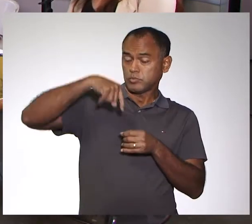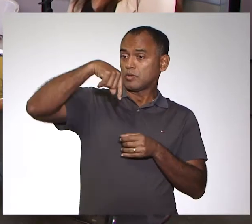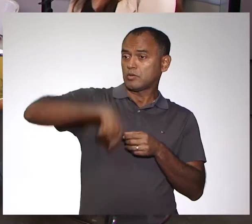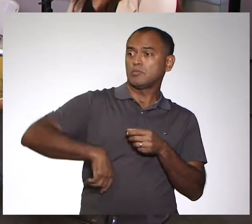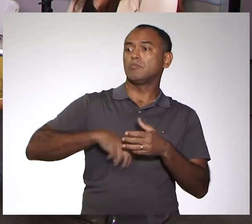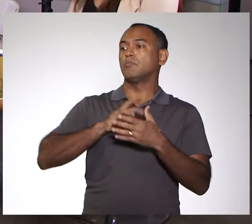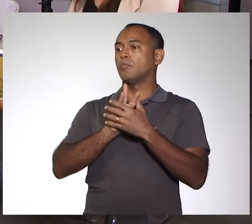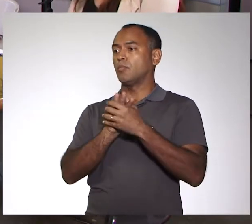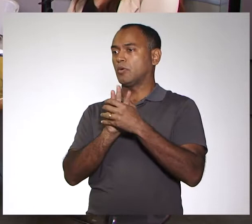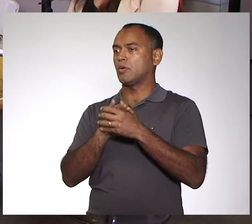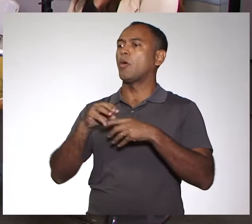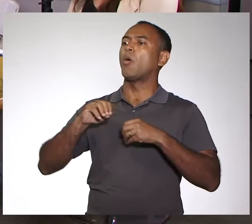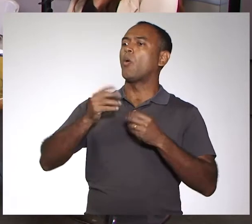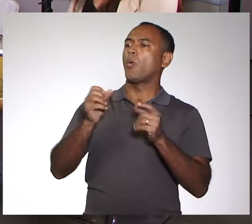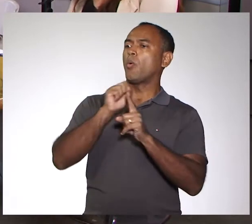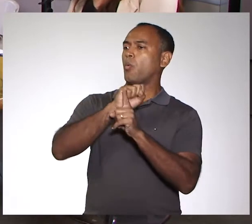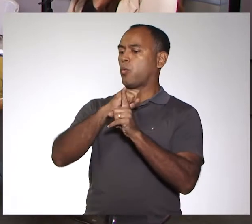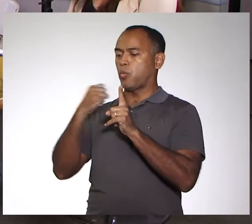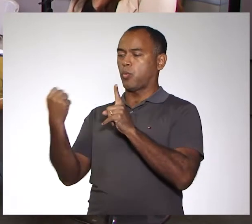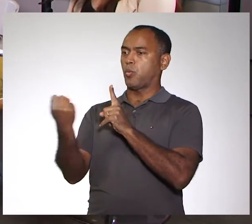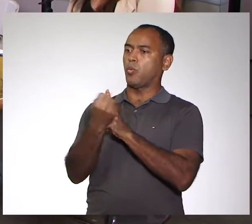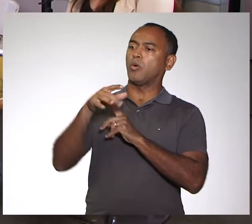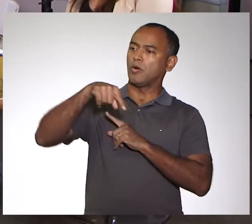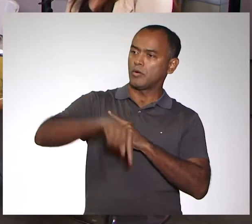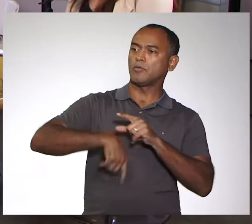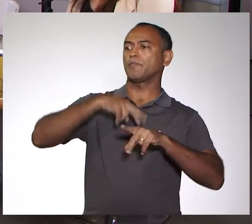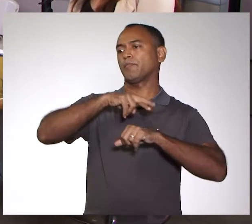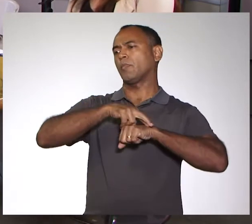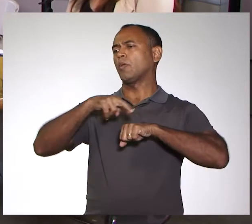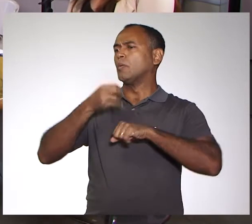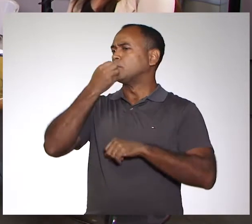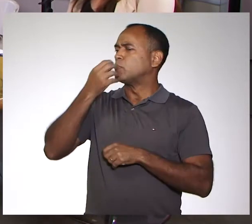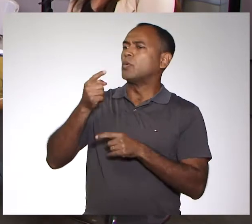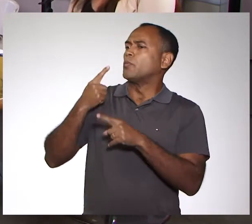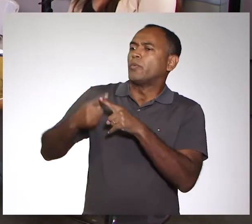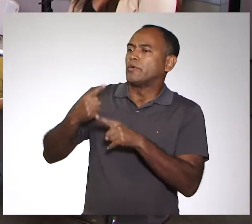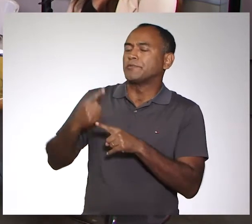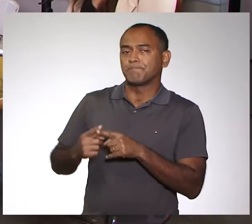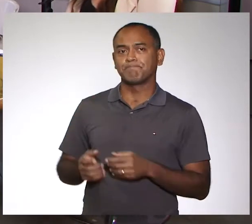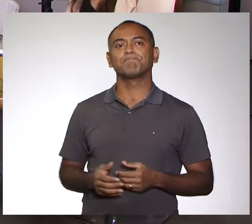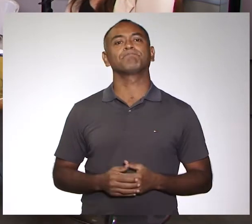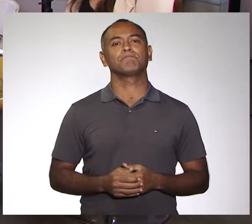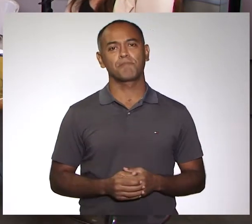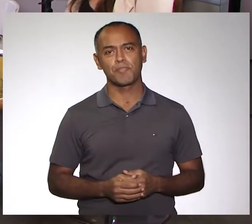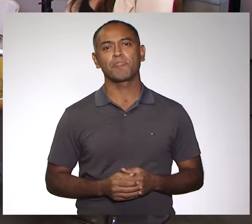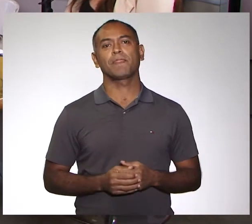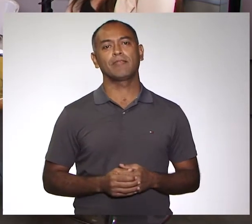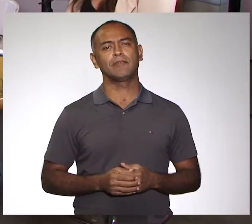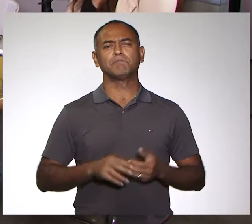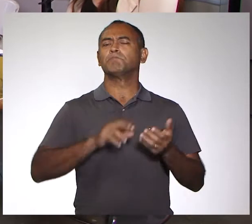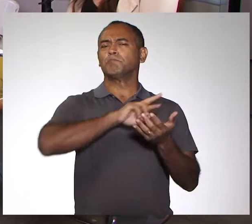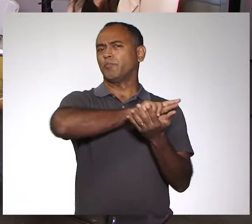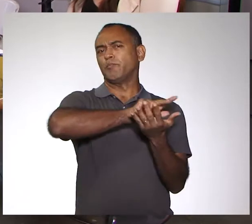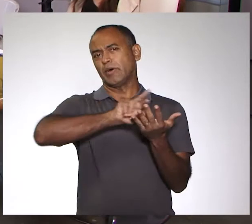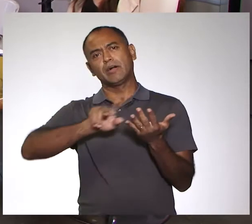traz, tanto para a UFRR como no âmbito da sociedade, de forma geral? Sim, são vários.